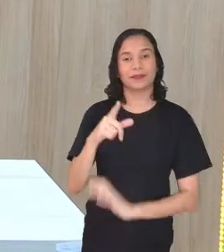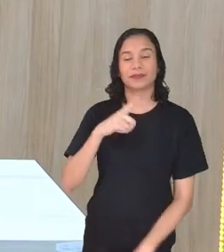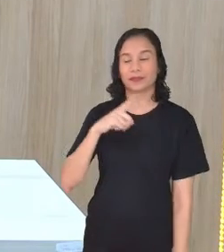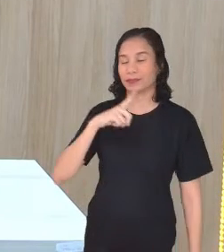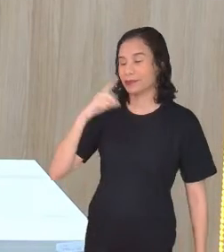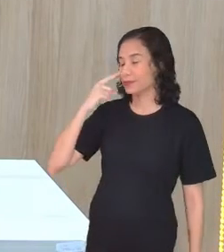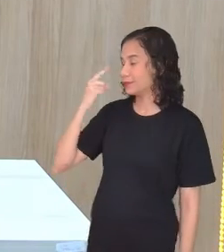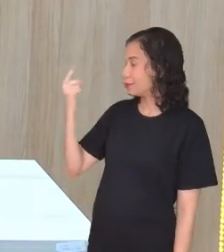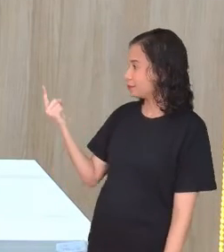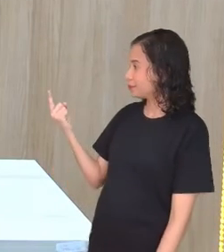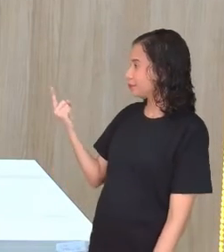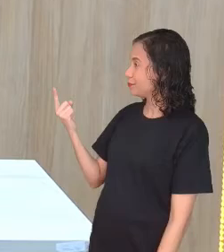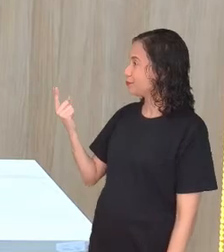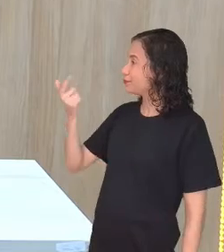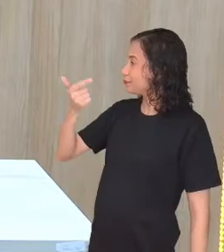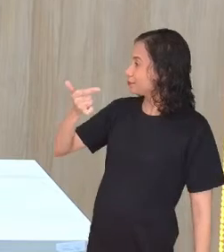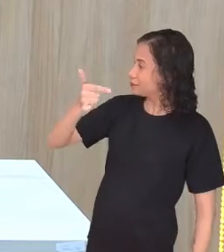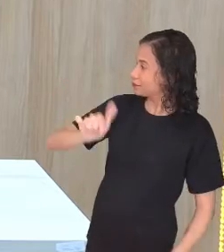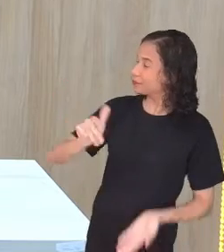Dobrei novamente.